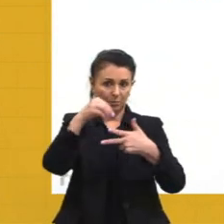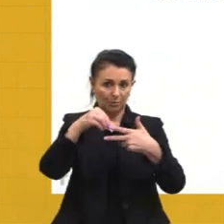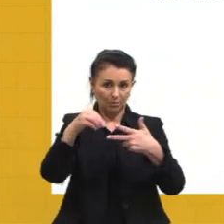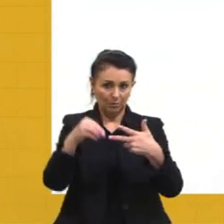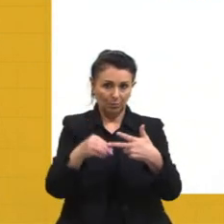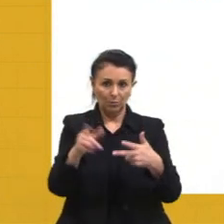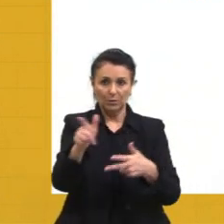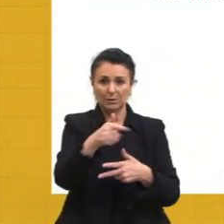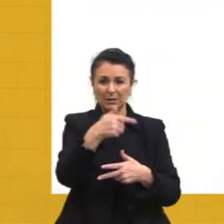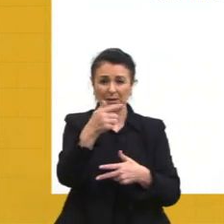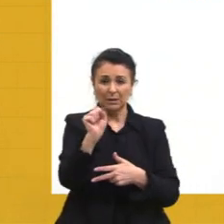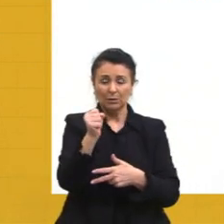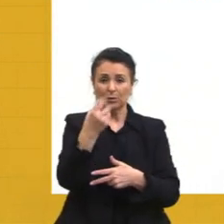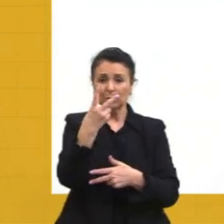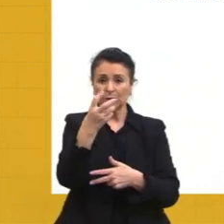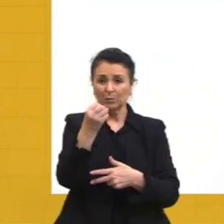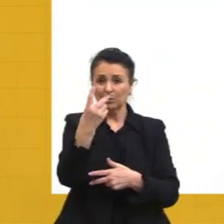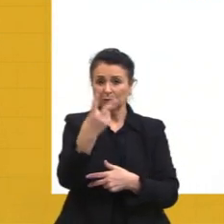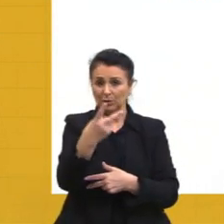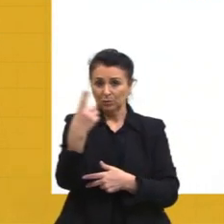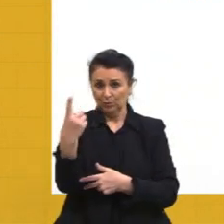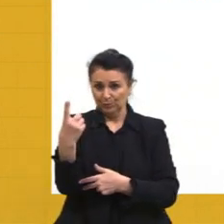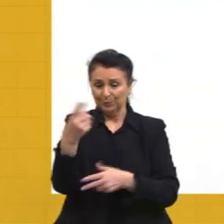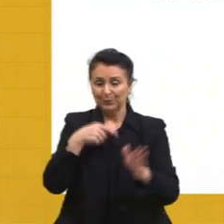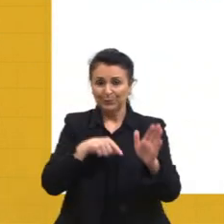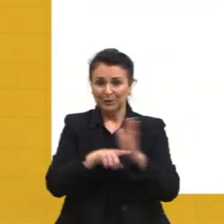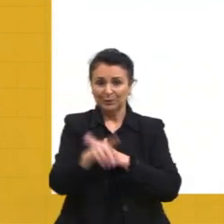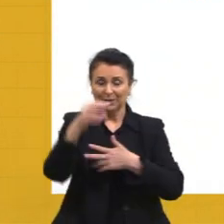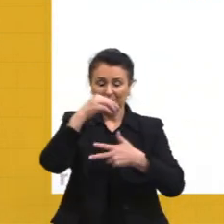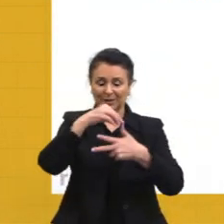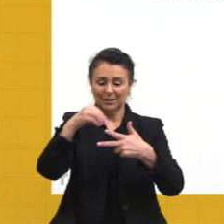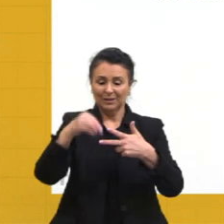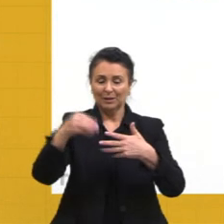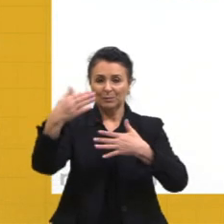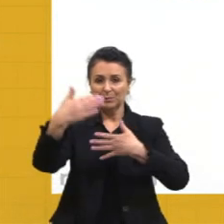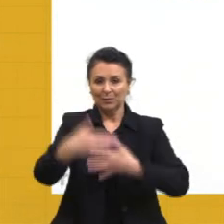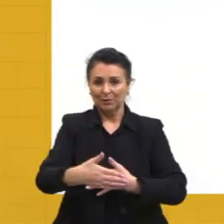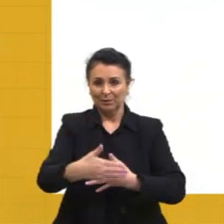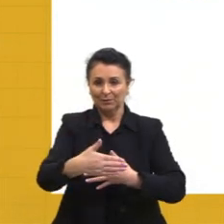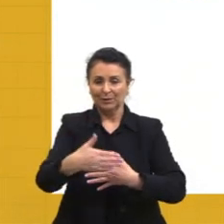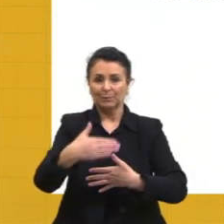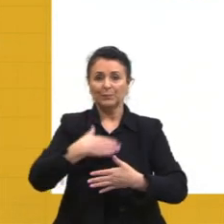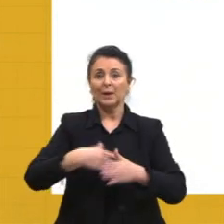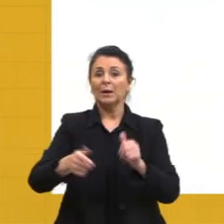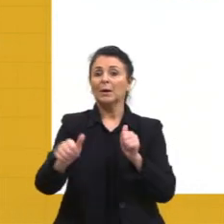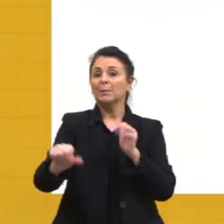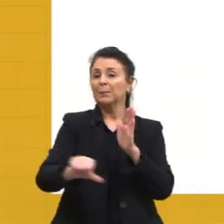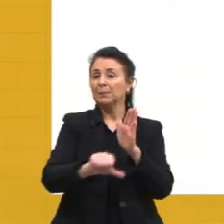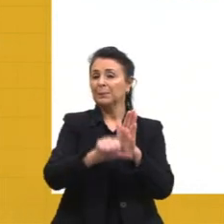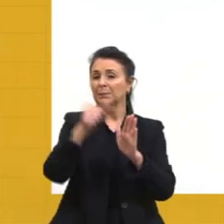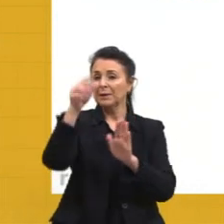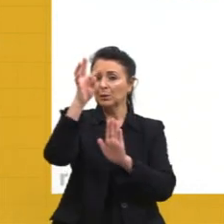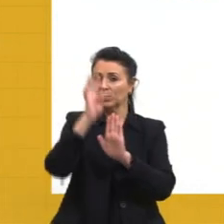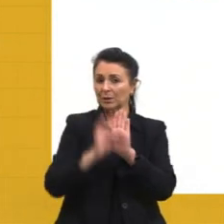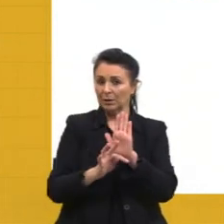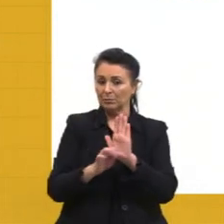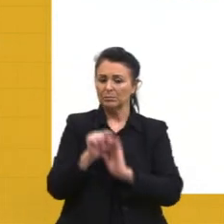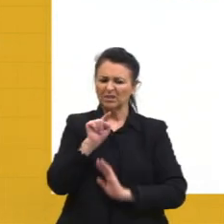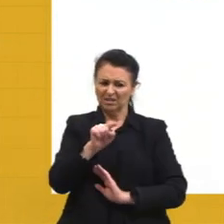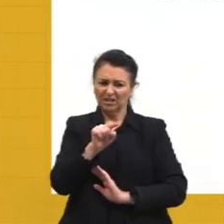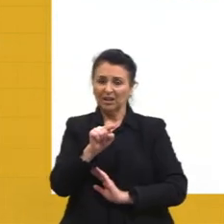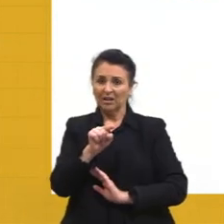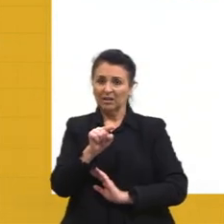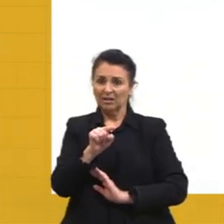78 de 2021. Então, aqui a gente tem o primeiro texto e a gente tem que ver o que tem em